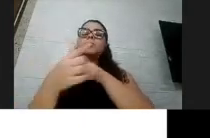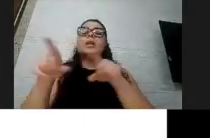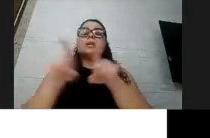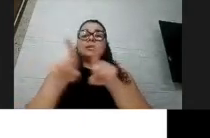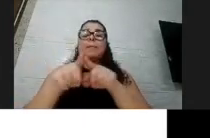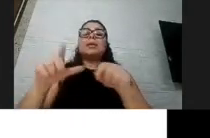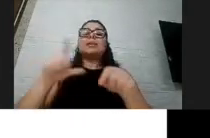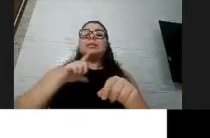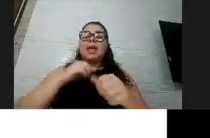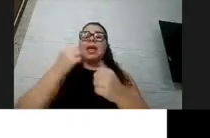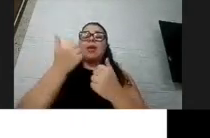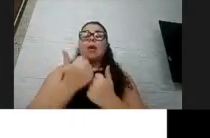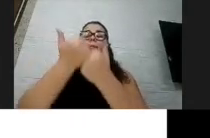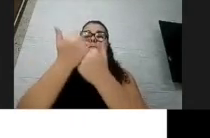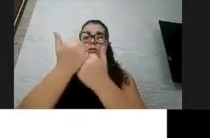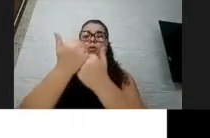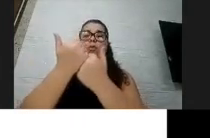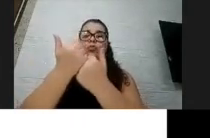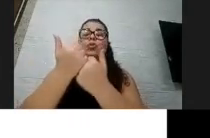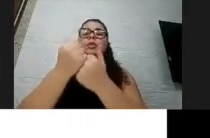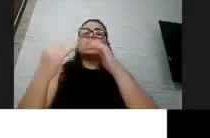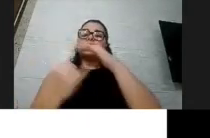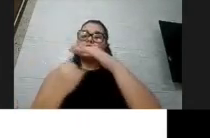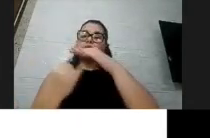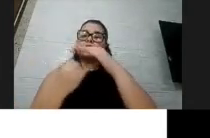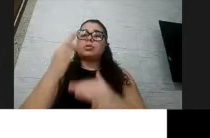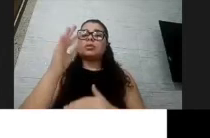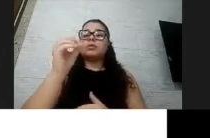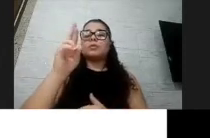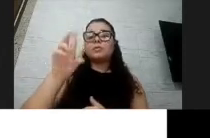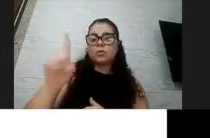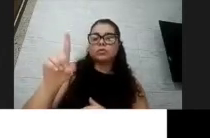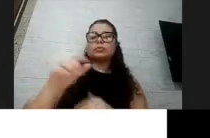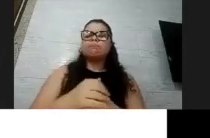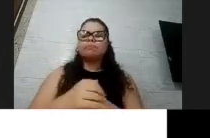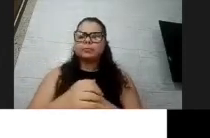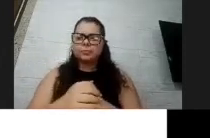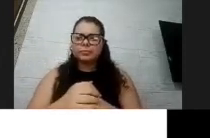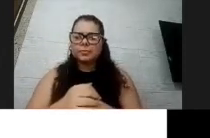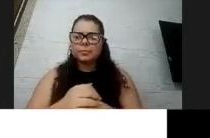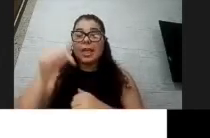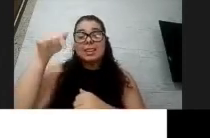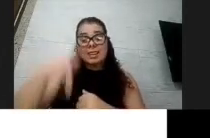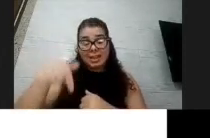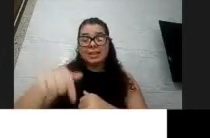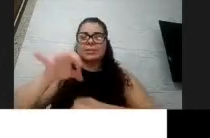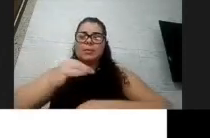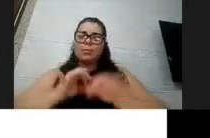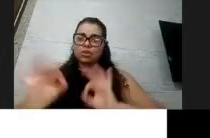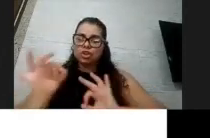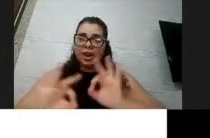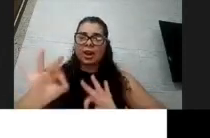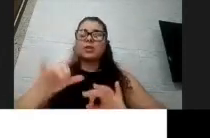partir da colaboração do Elaborão. Nesse projeto, além da formação, gente